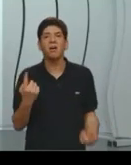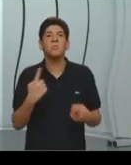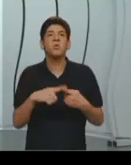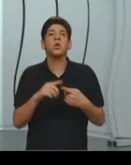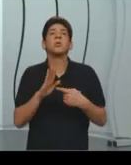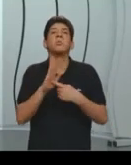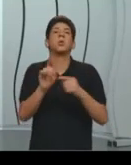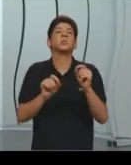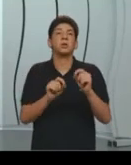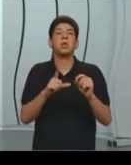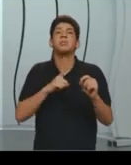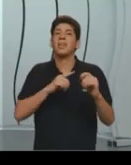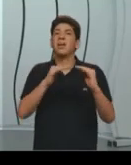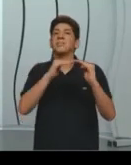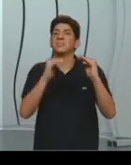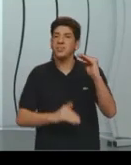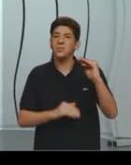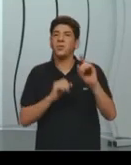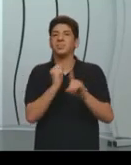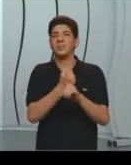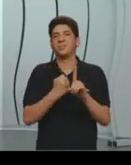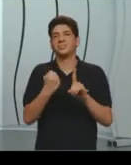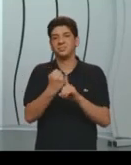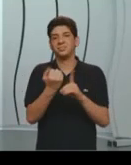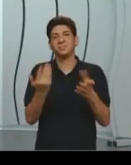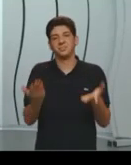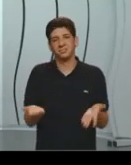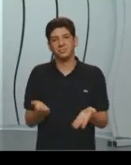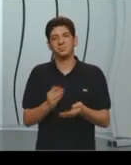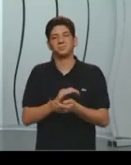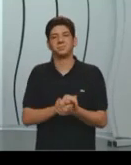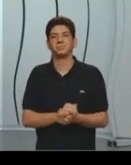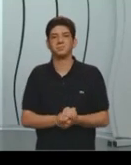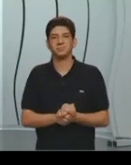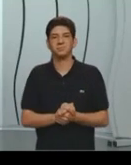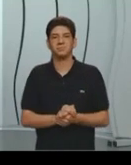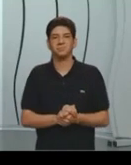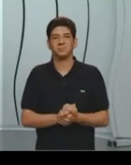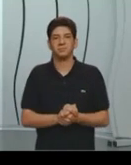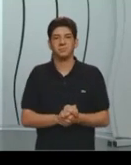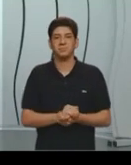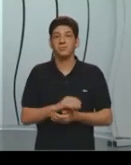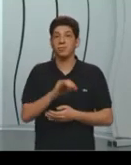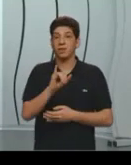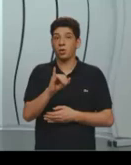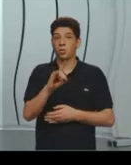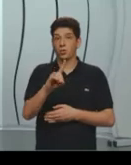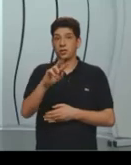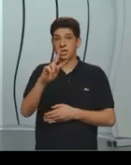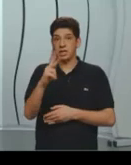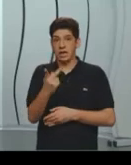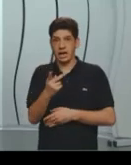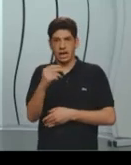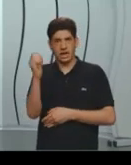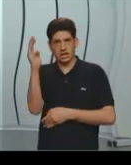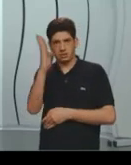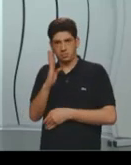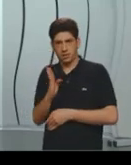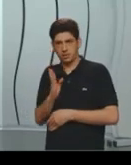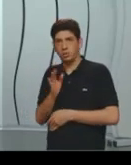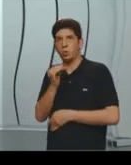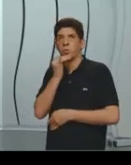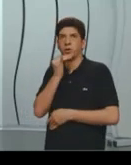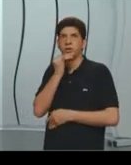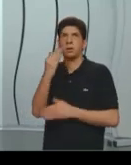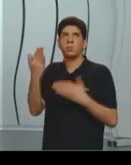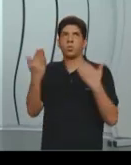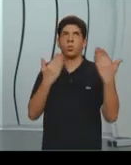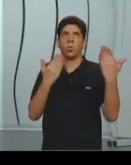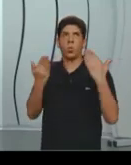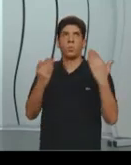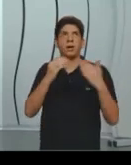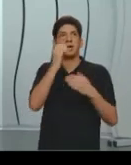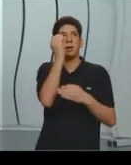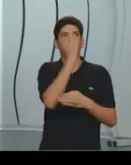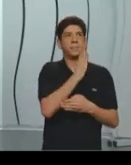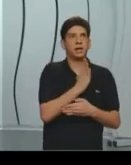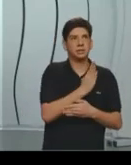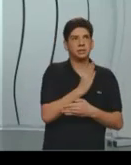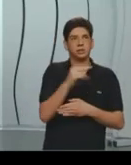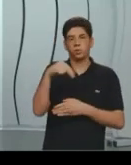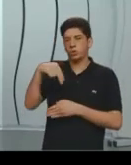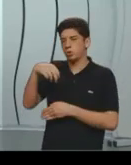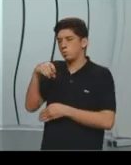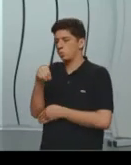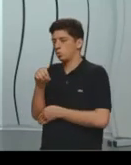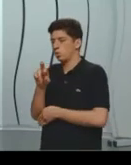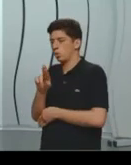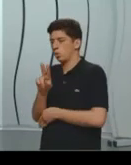à desigualdade. Um elemento dessa questão do Brasil, que o IDH dele, por exemplo, se eu comparar o Brasil com a Noruega,